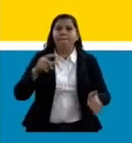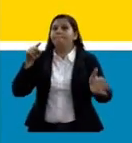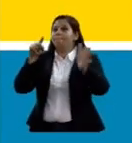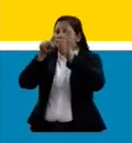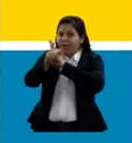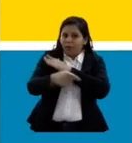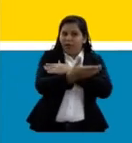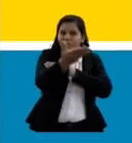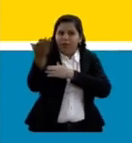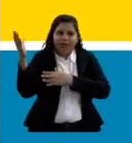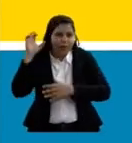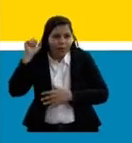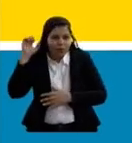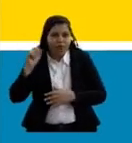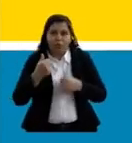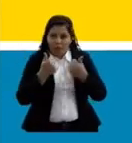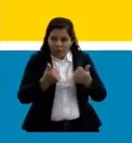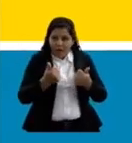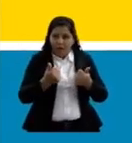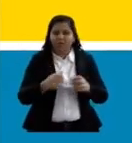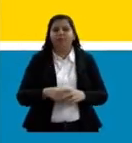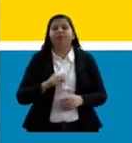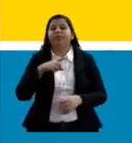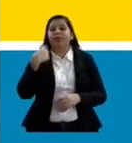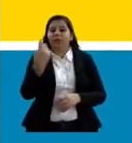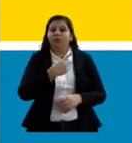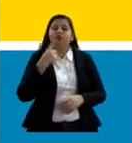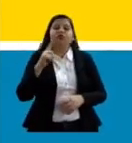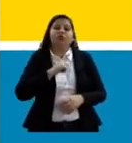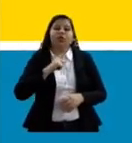mundo me ouvindo bem, que a gente tem aqui uma...